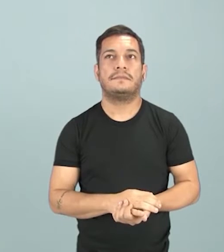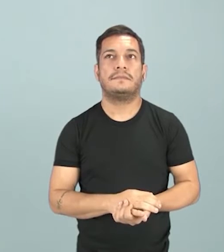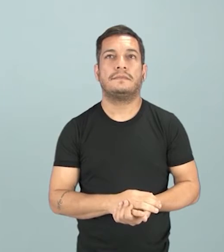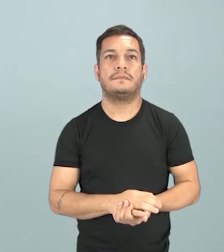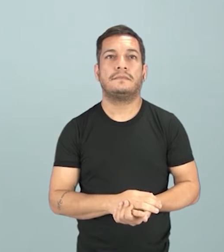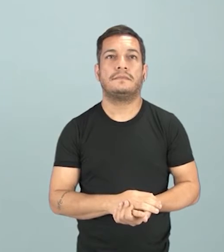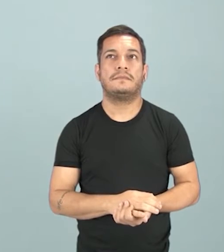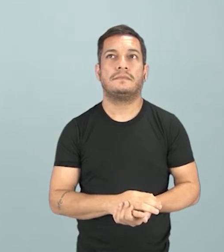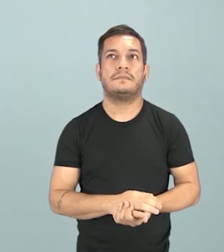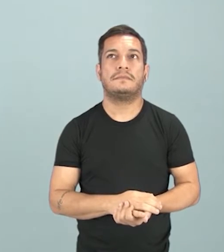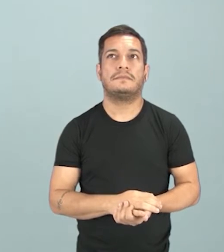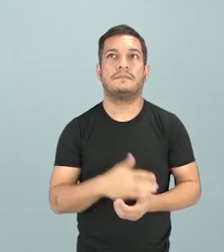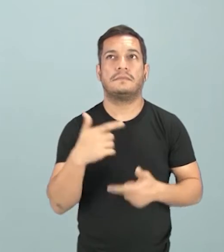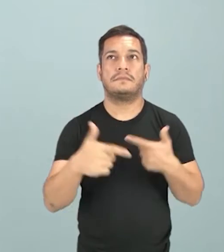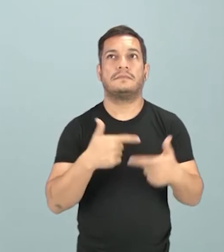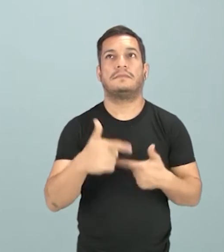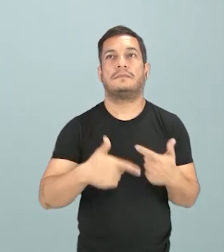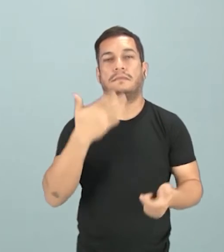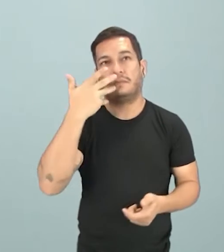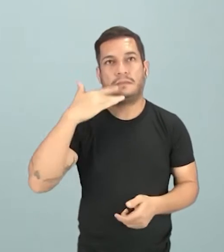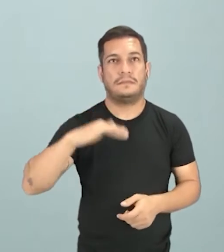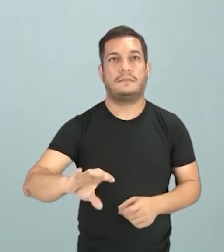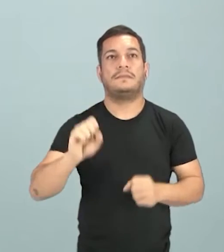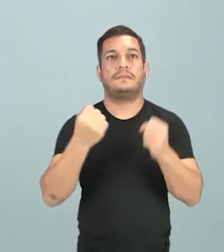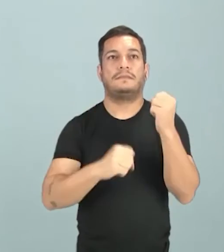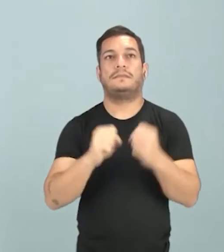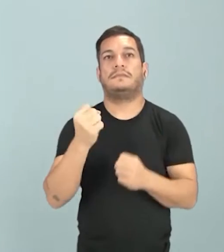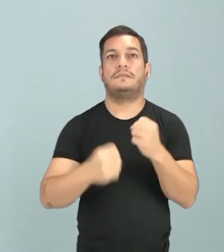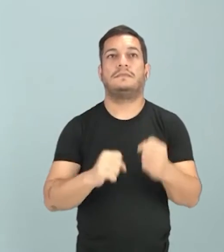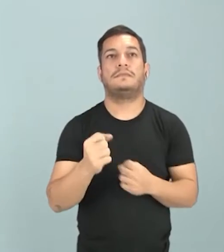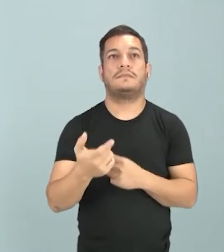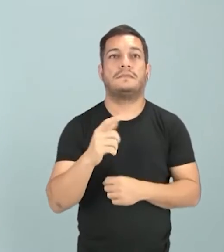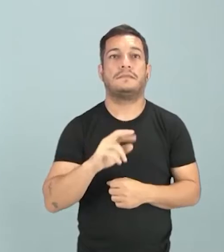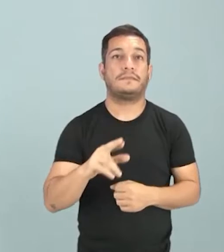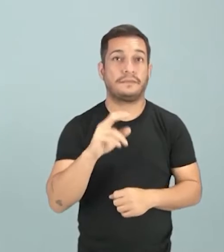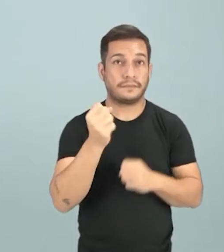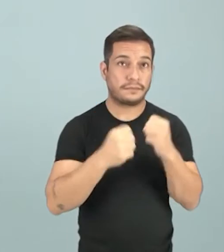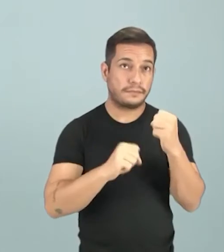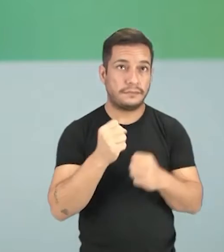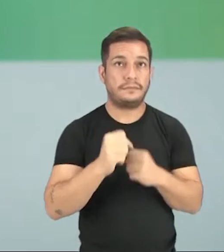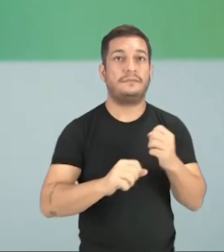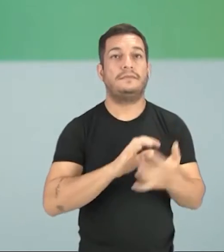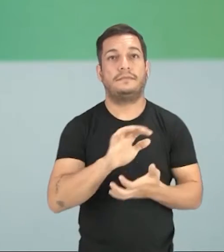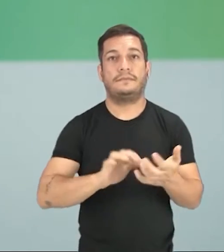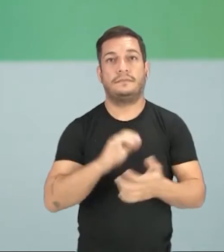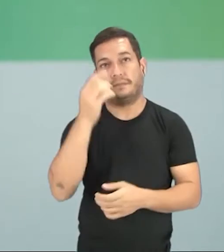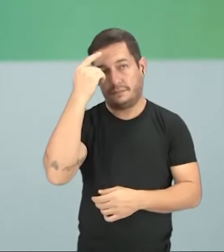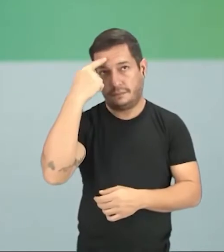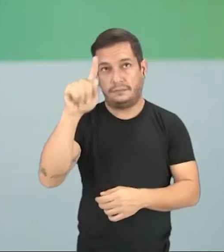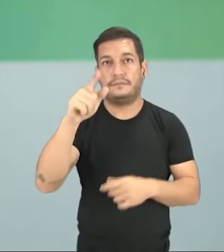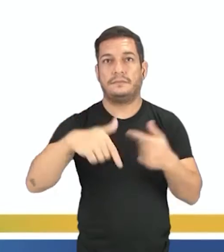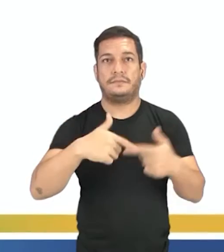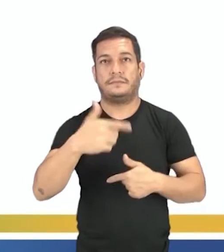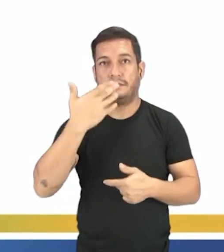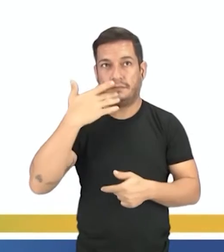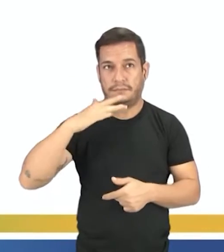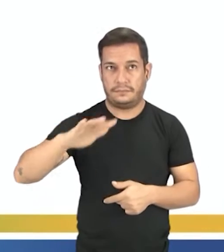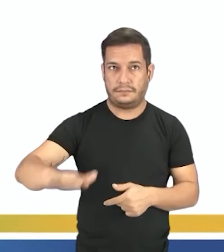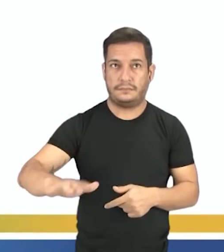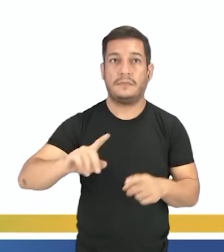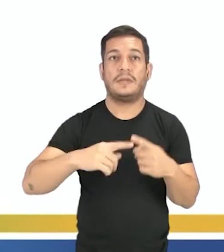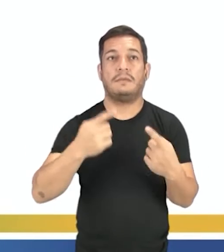Trabalho infantil nas fábricas. Não foi a revolução industrial que criou o trabalho infantil.